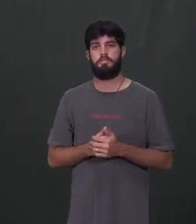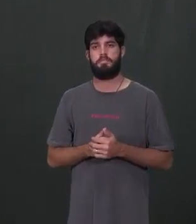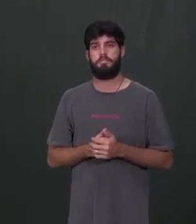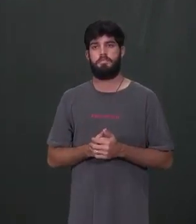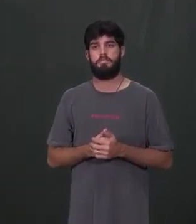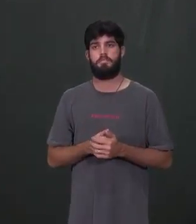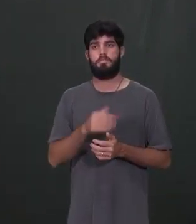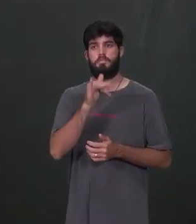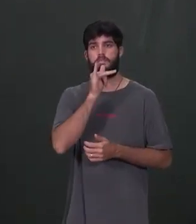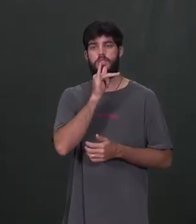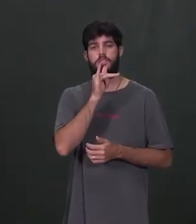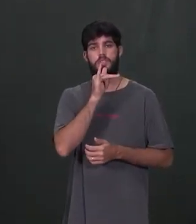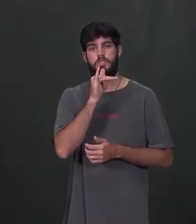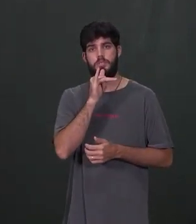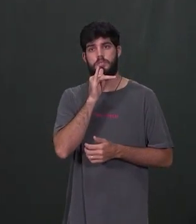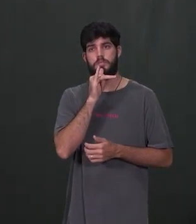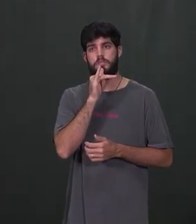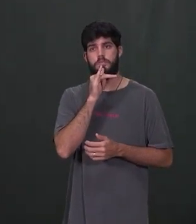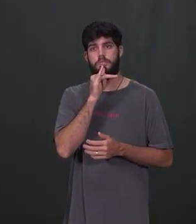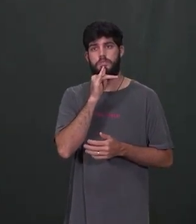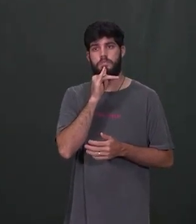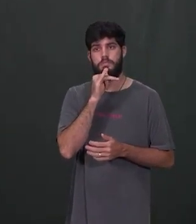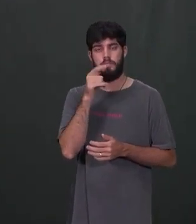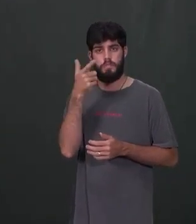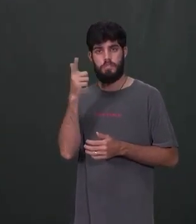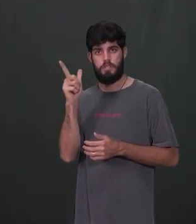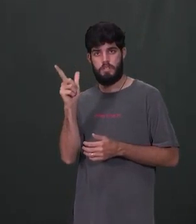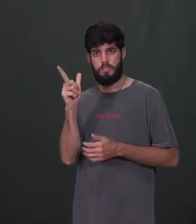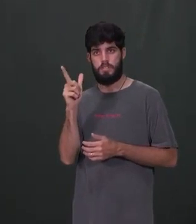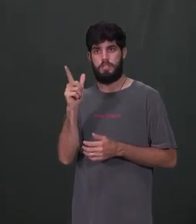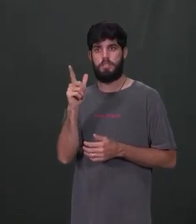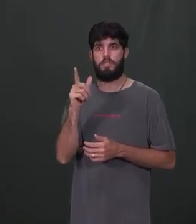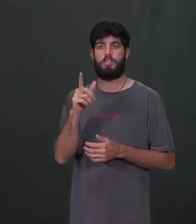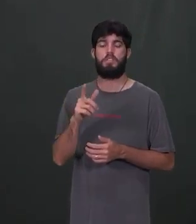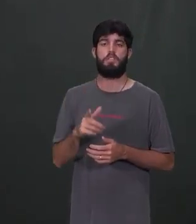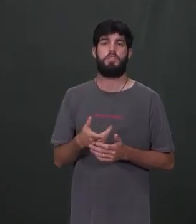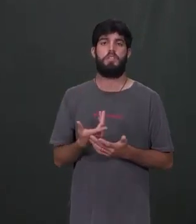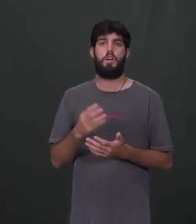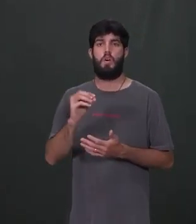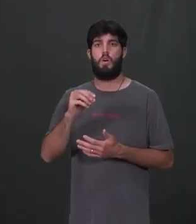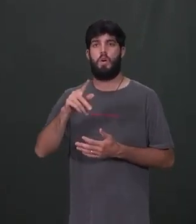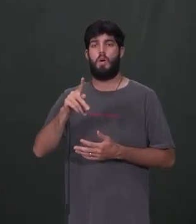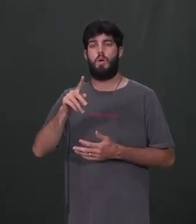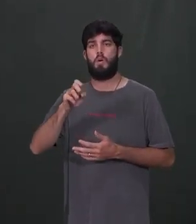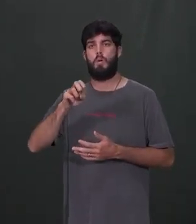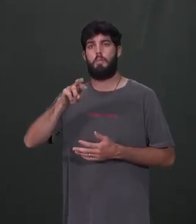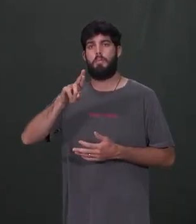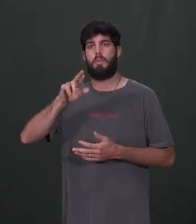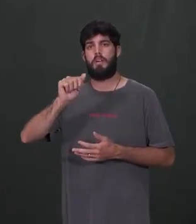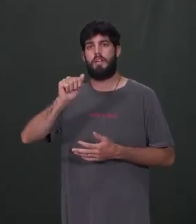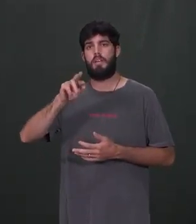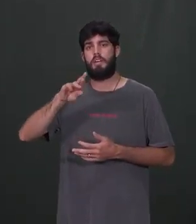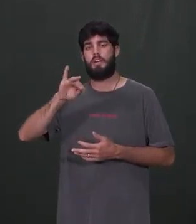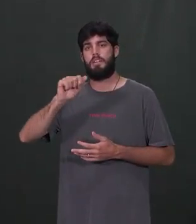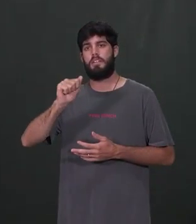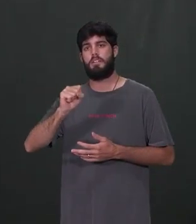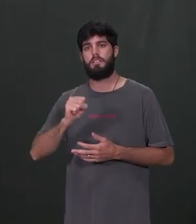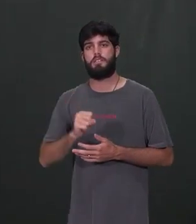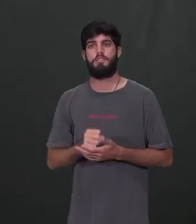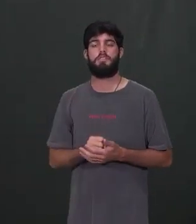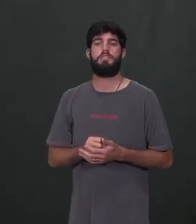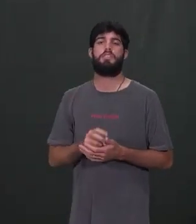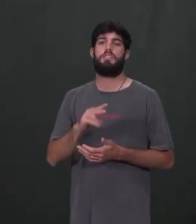Esse é o zangão. No caso, então, das outras abelhas, das operárias, das rainhas, ou seja, as fêmeas do grupo,